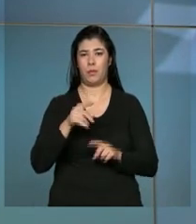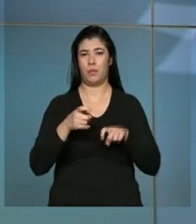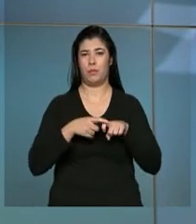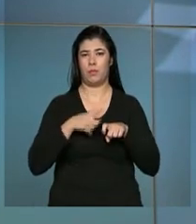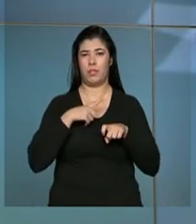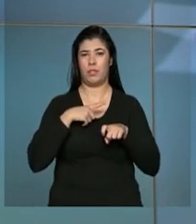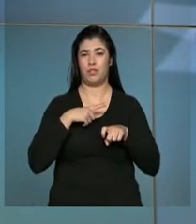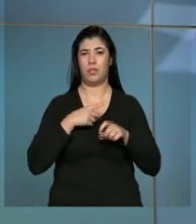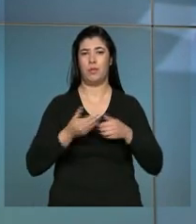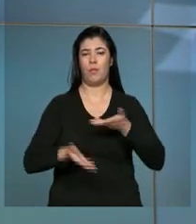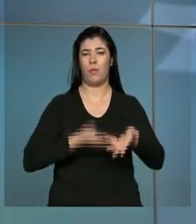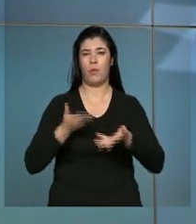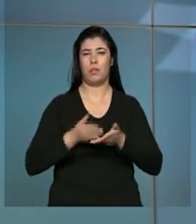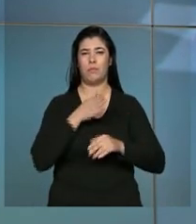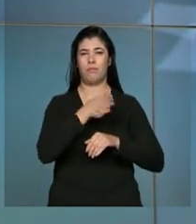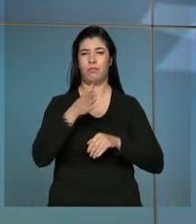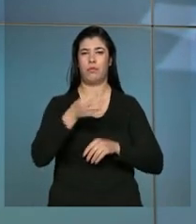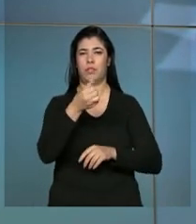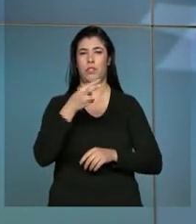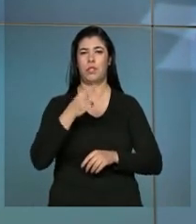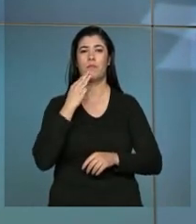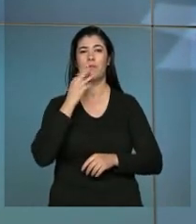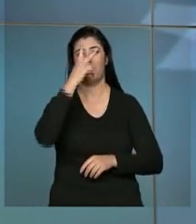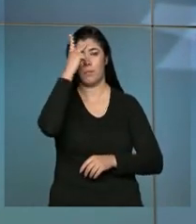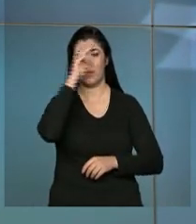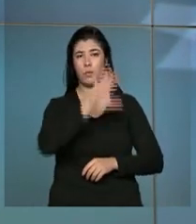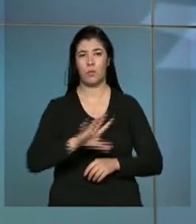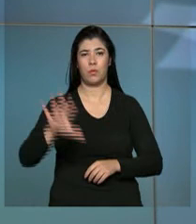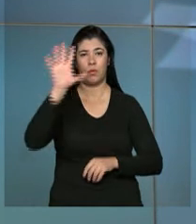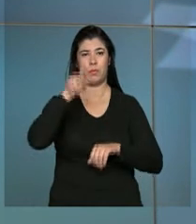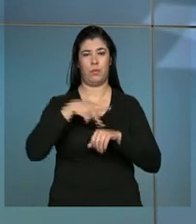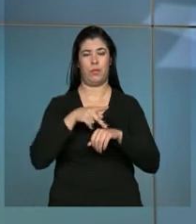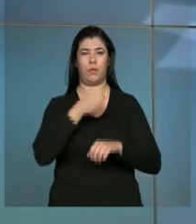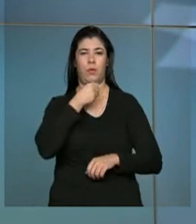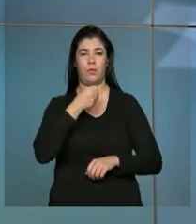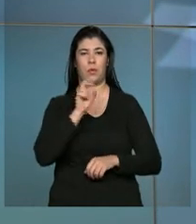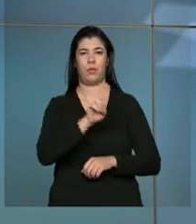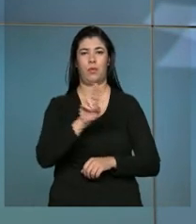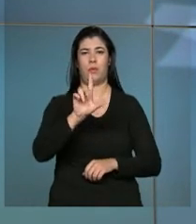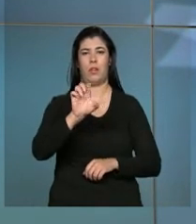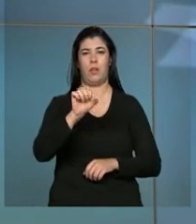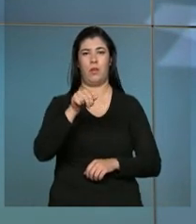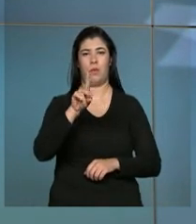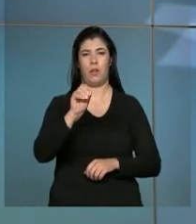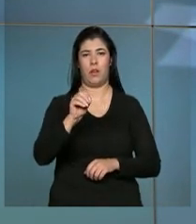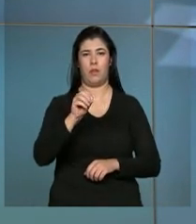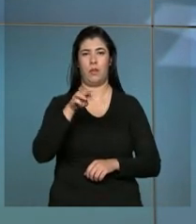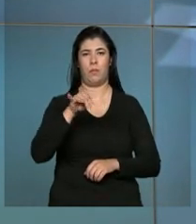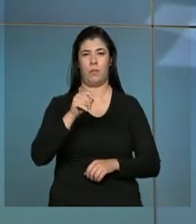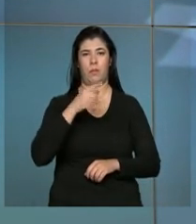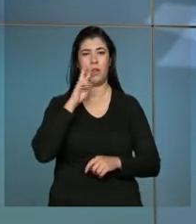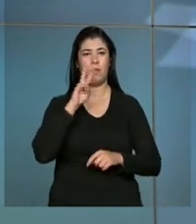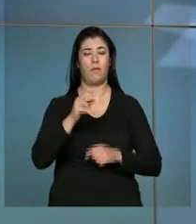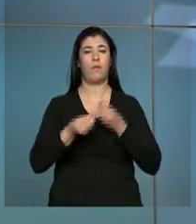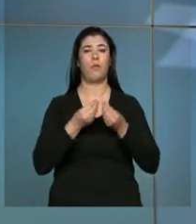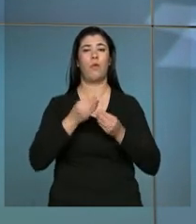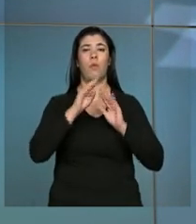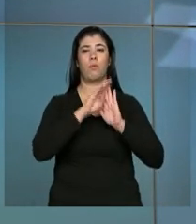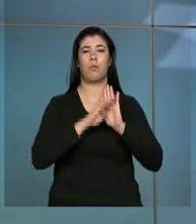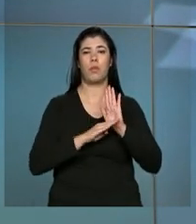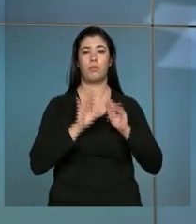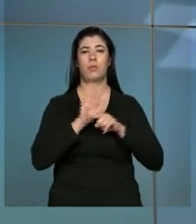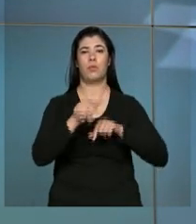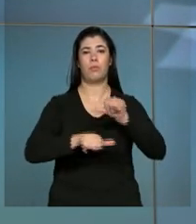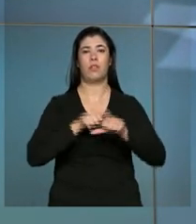63 milhões de pessoas em todo o país. O repórter Leonardo Meira foi conferir como o programa mudou a realidade da